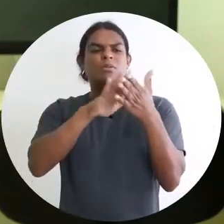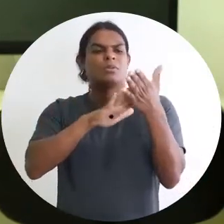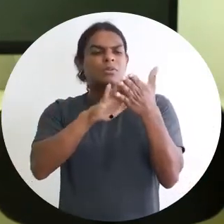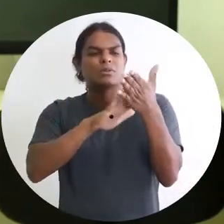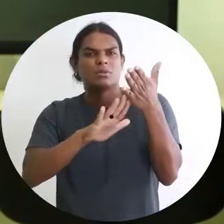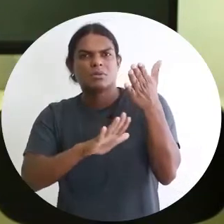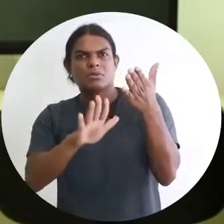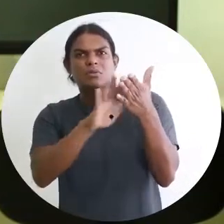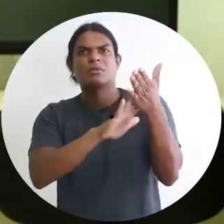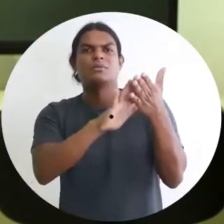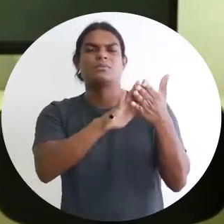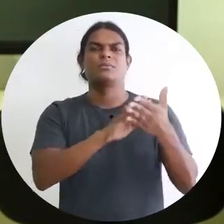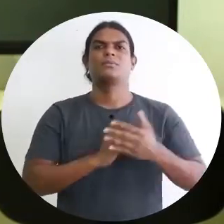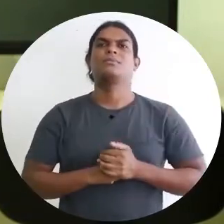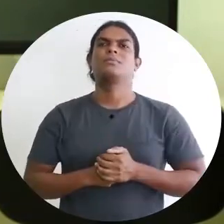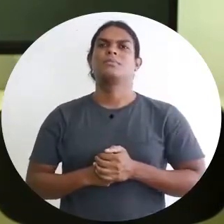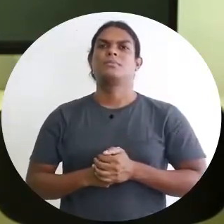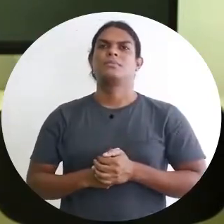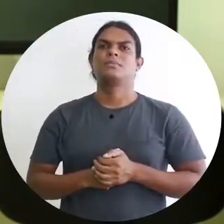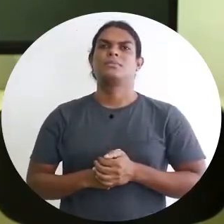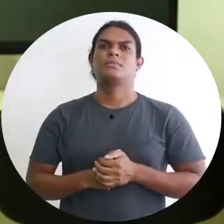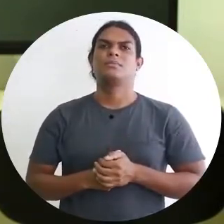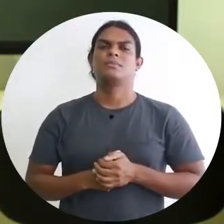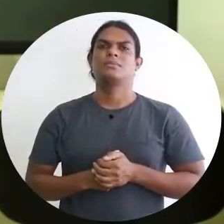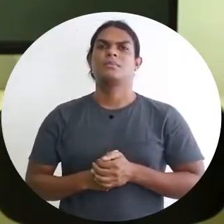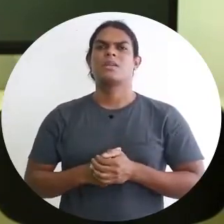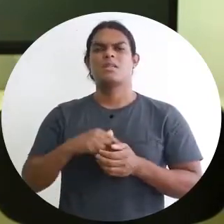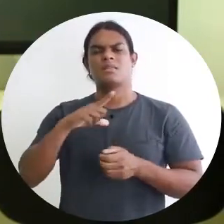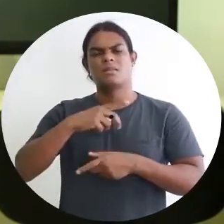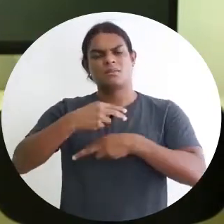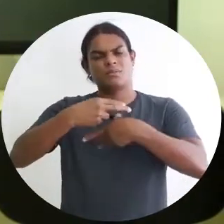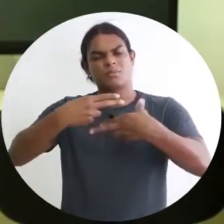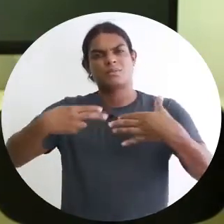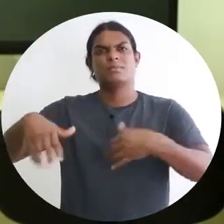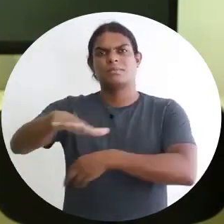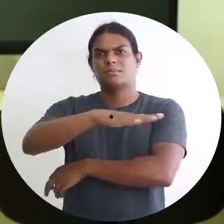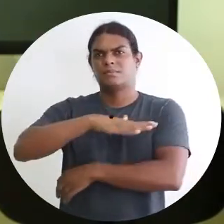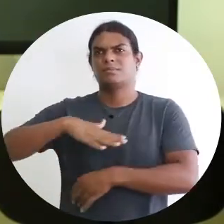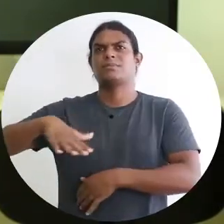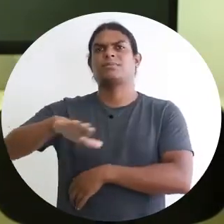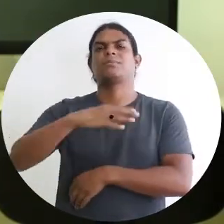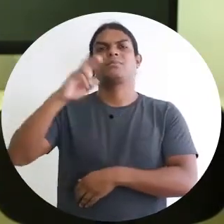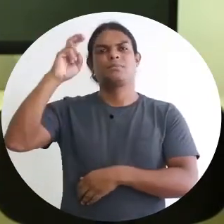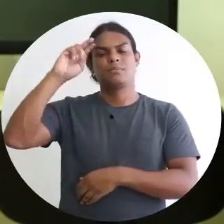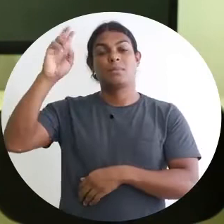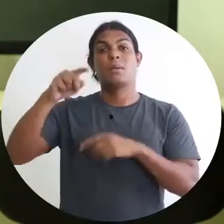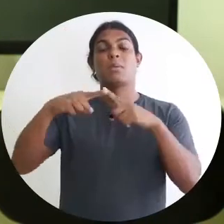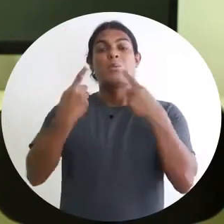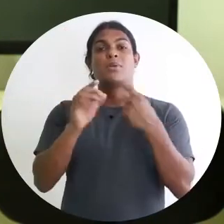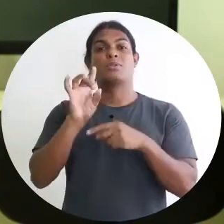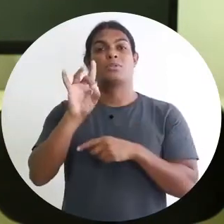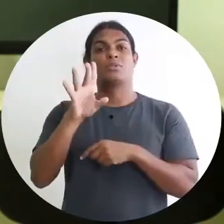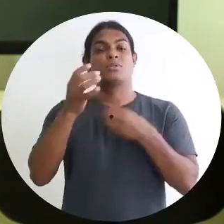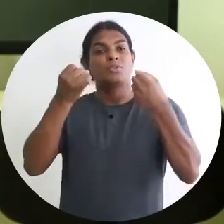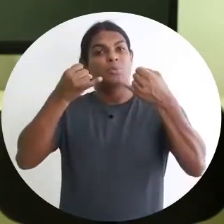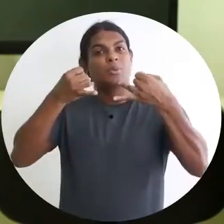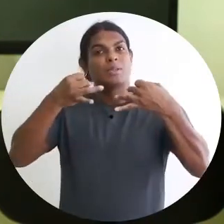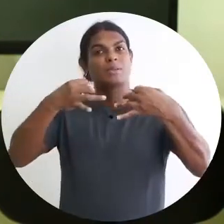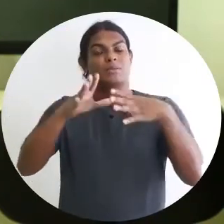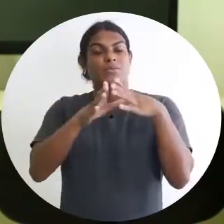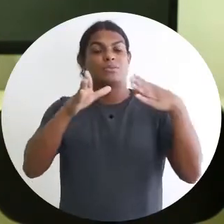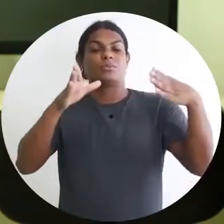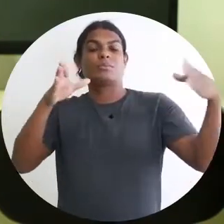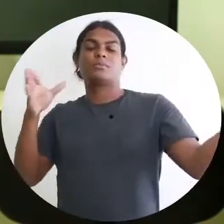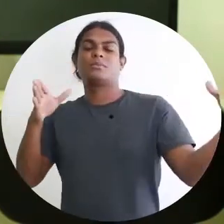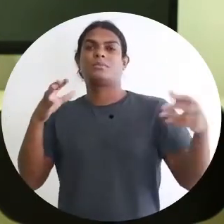pena visitar. Então, assim, a gente tem vários espaços culturais, mas eu estou falando de grandes espaços culturais dentro do Recife. Na sua